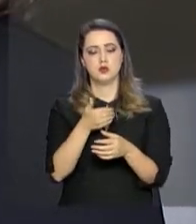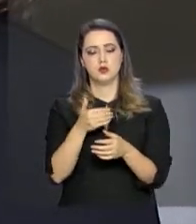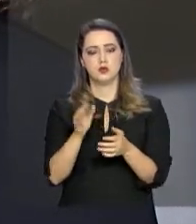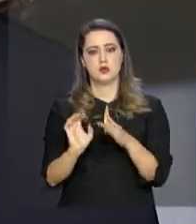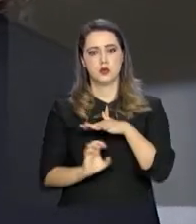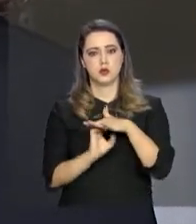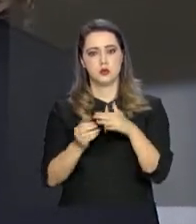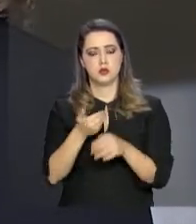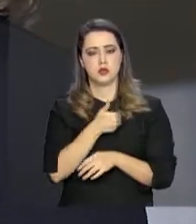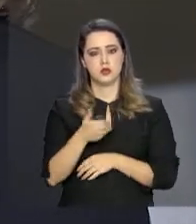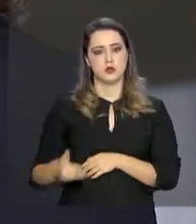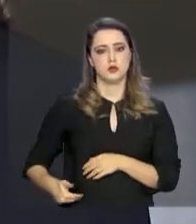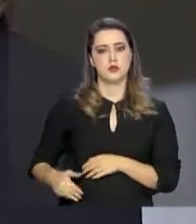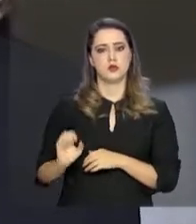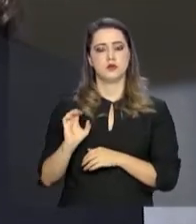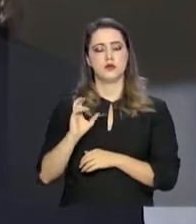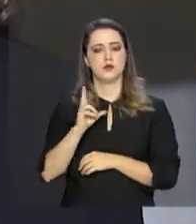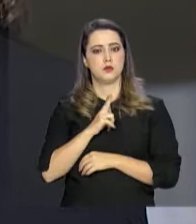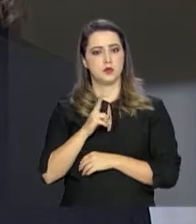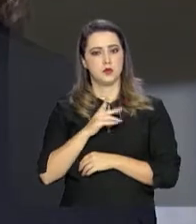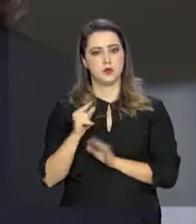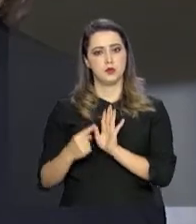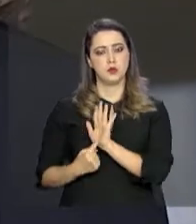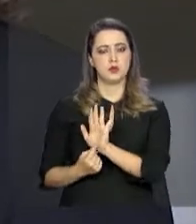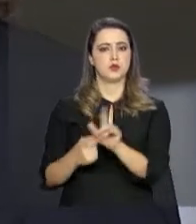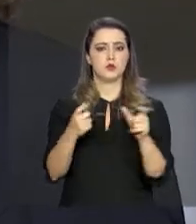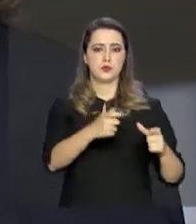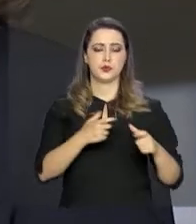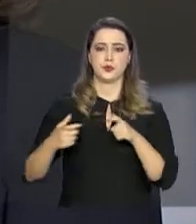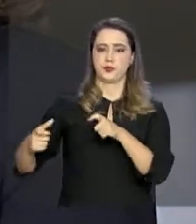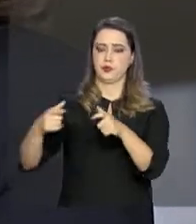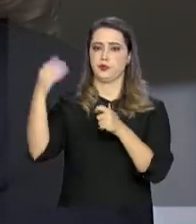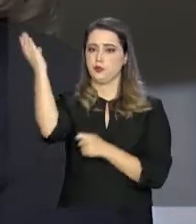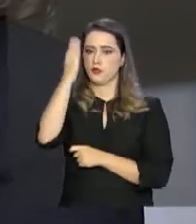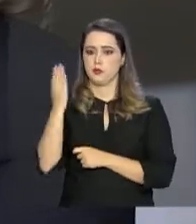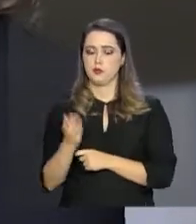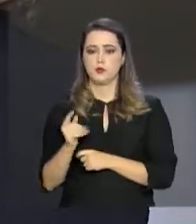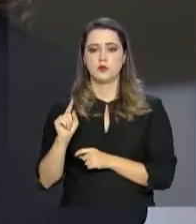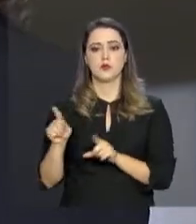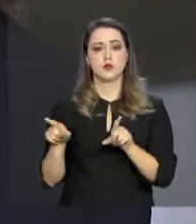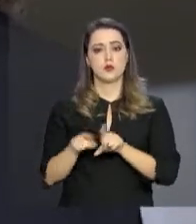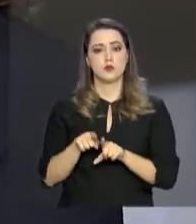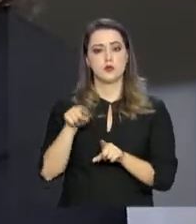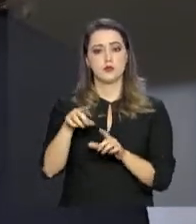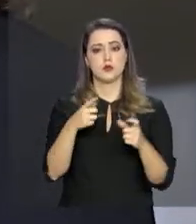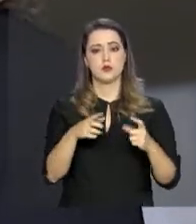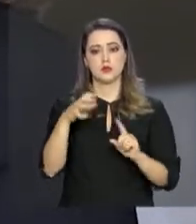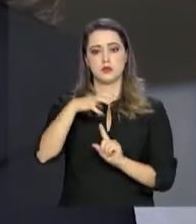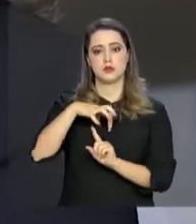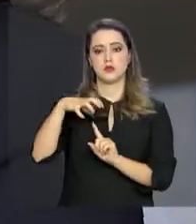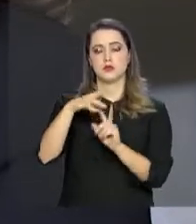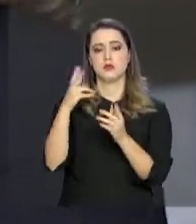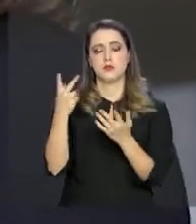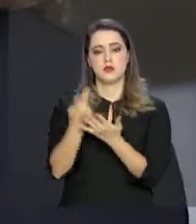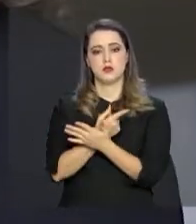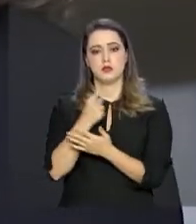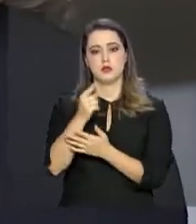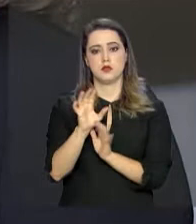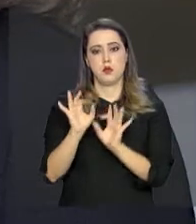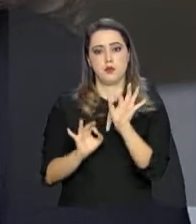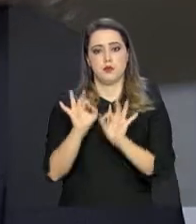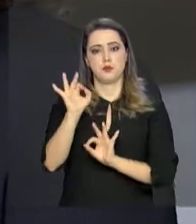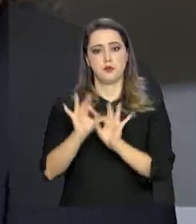privadas para mostraram os destinos brasileiros e essas feiras atendem um